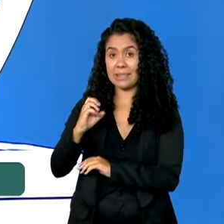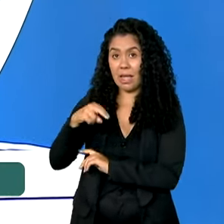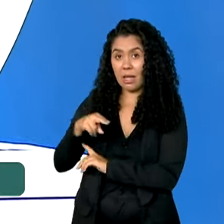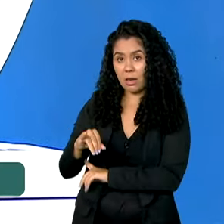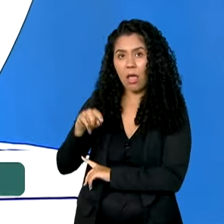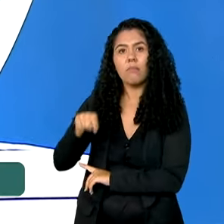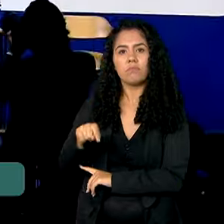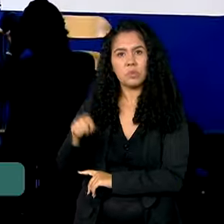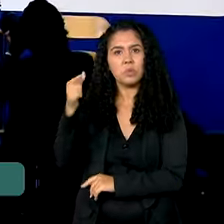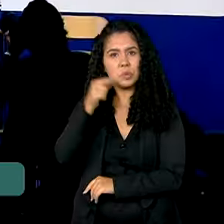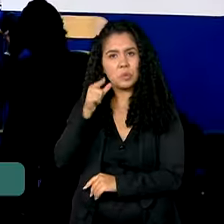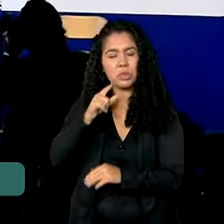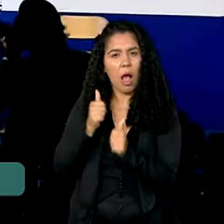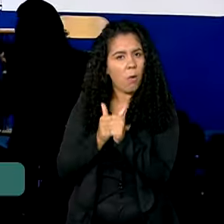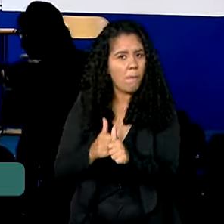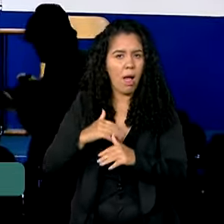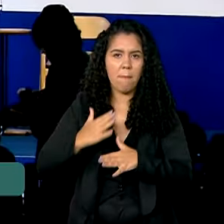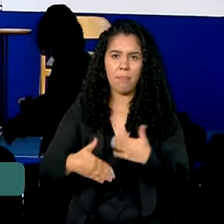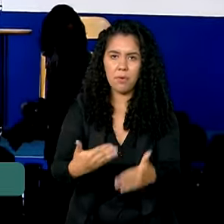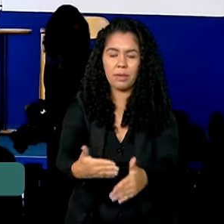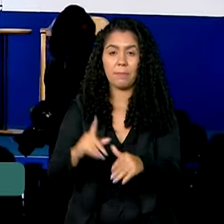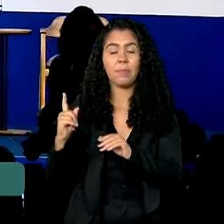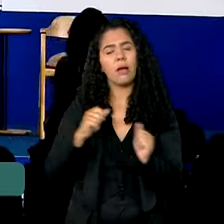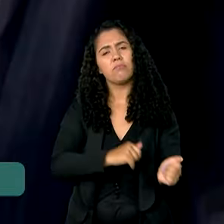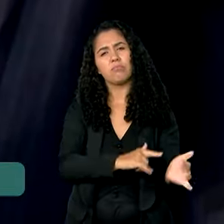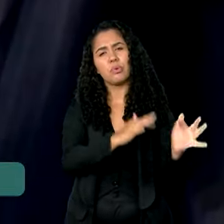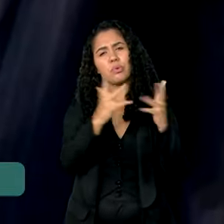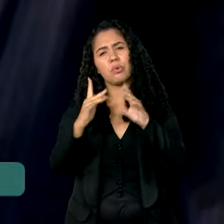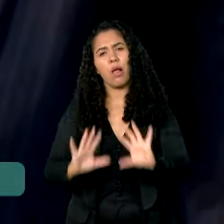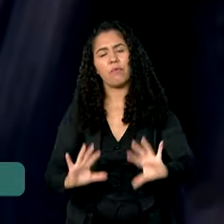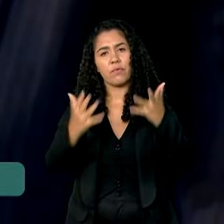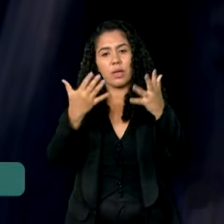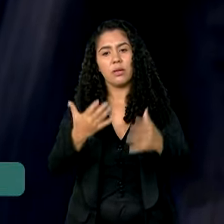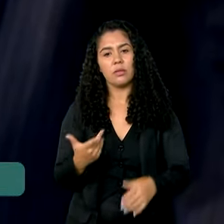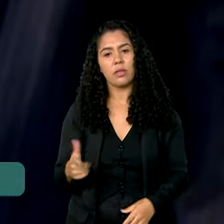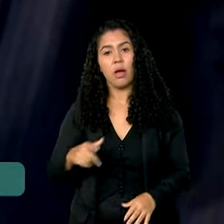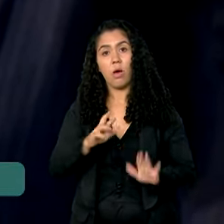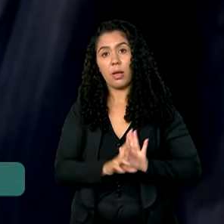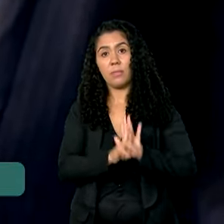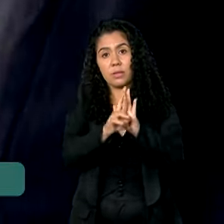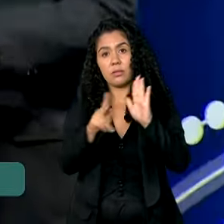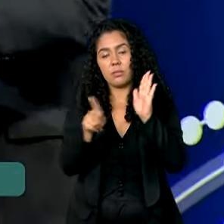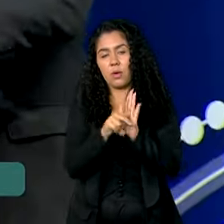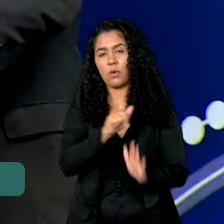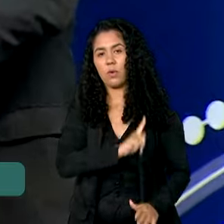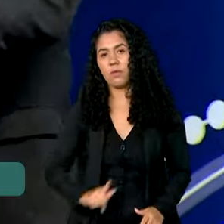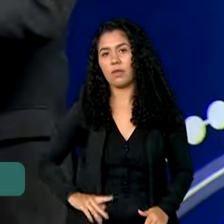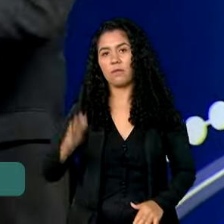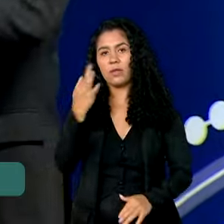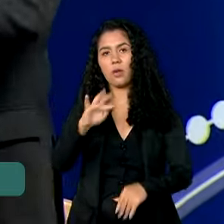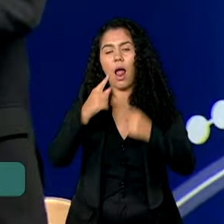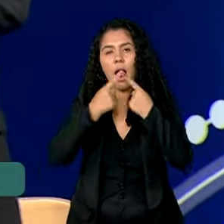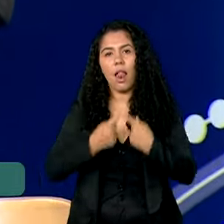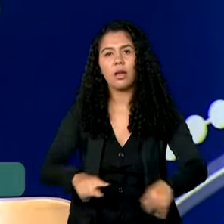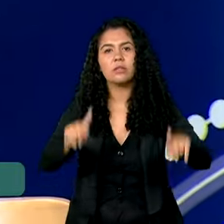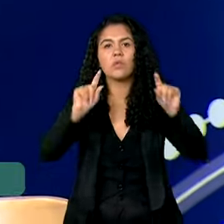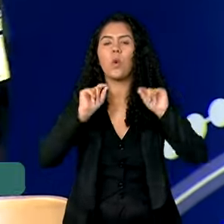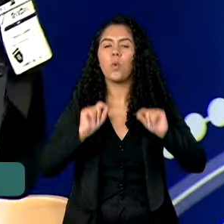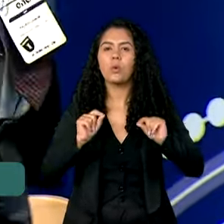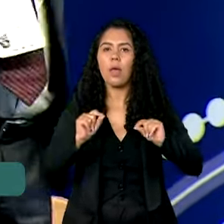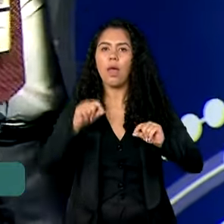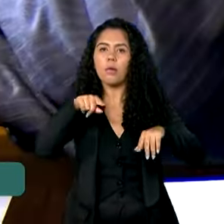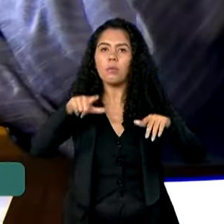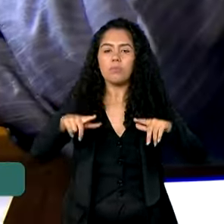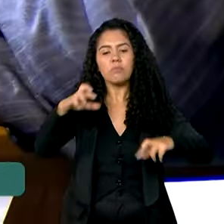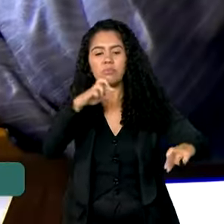todos esses processos. Durante o evento, o governo federal lançou o Observatório do Custo Brasil em parceria com o